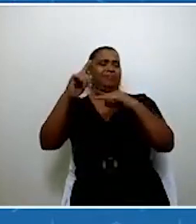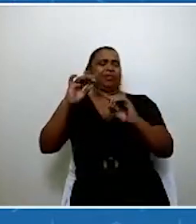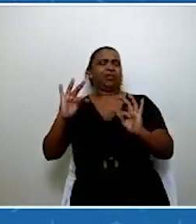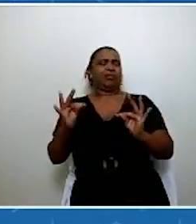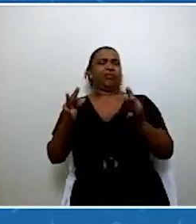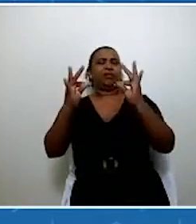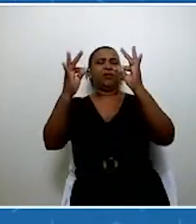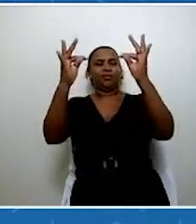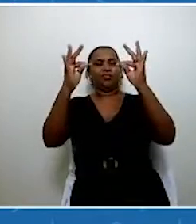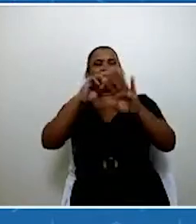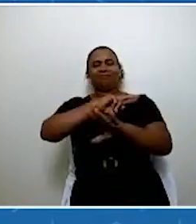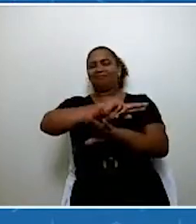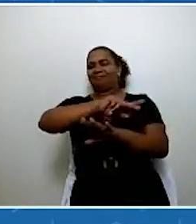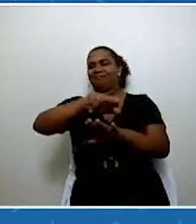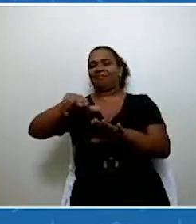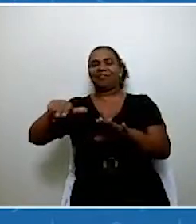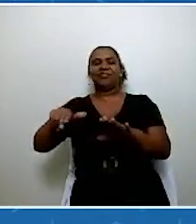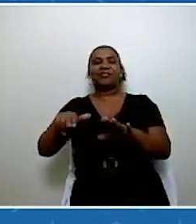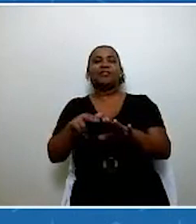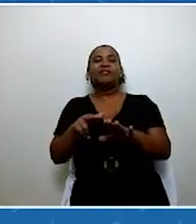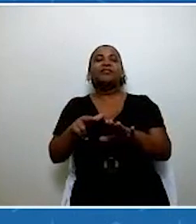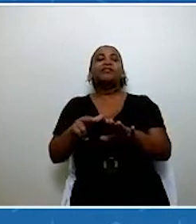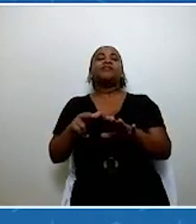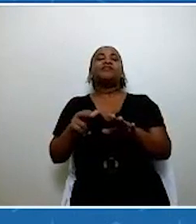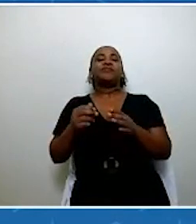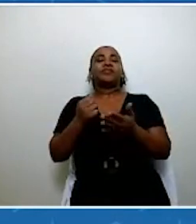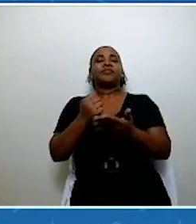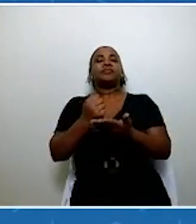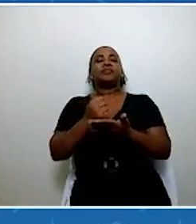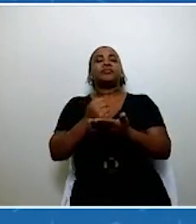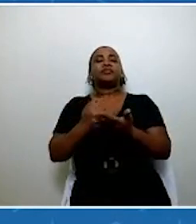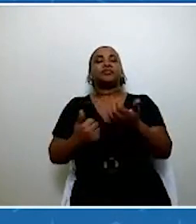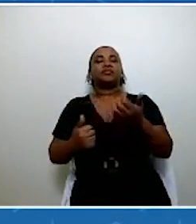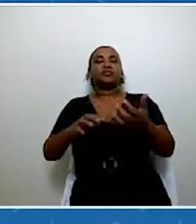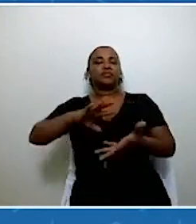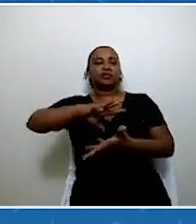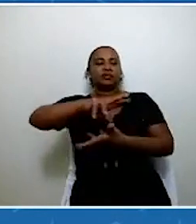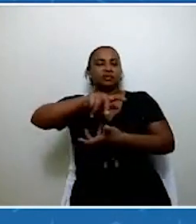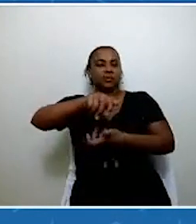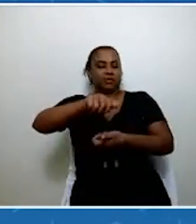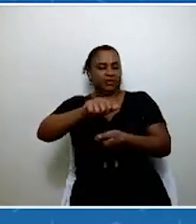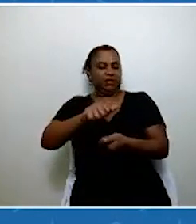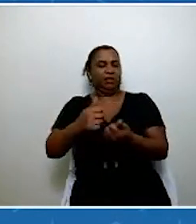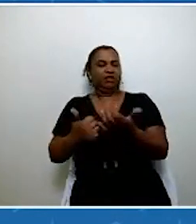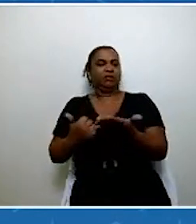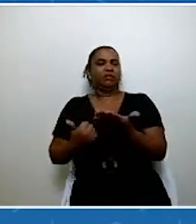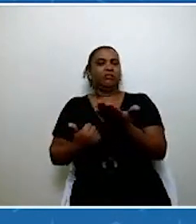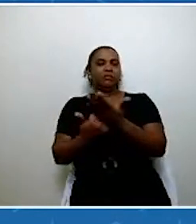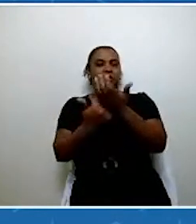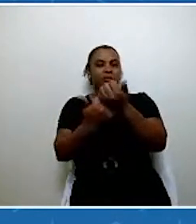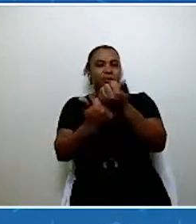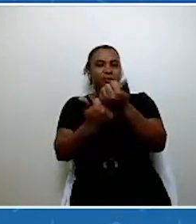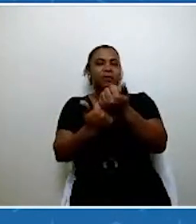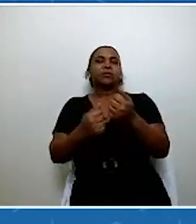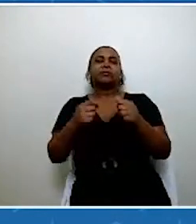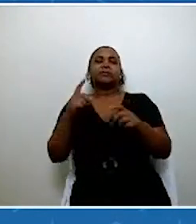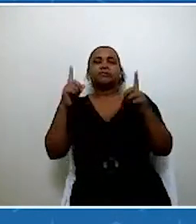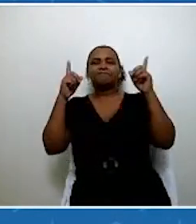mecanismos que colocam a sustentabilidade em dia e que são muito mais difíceis de serem implementados numa